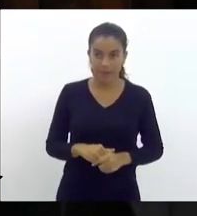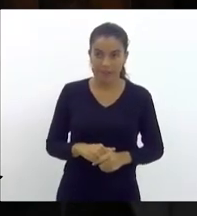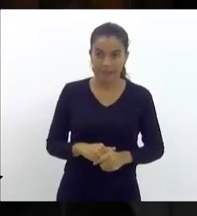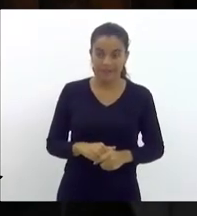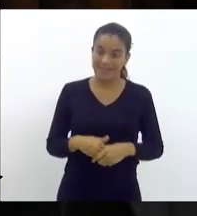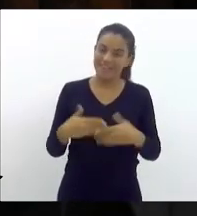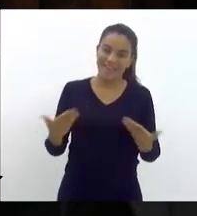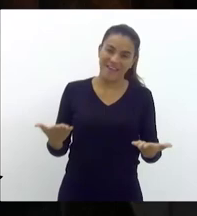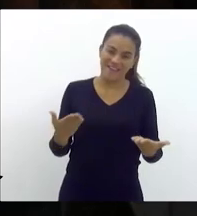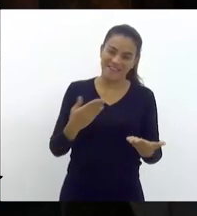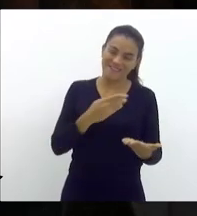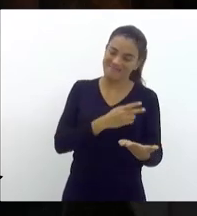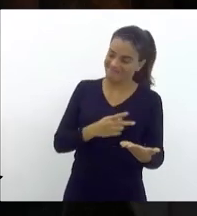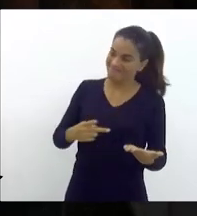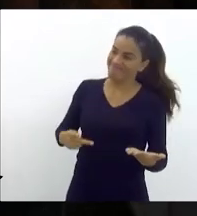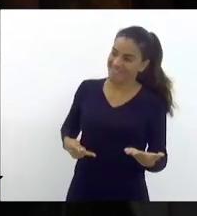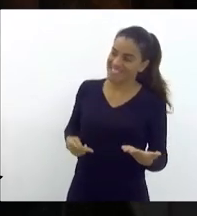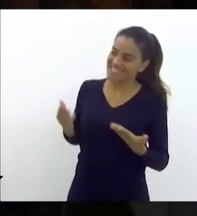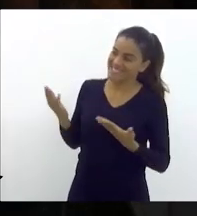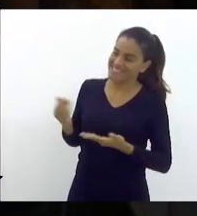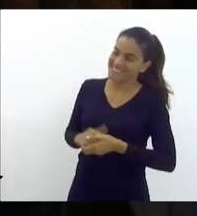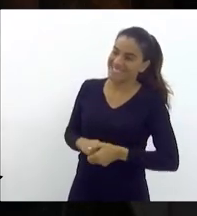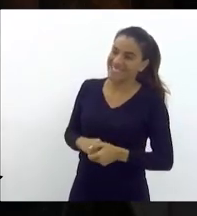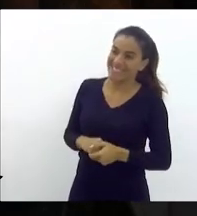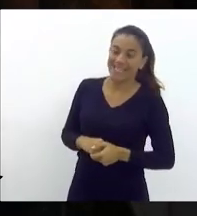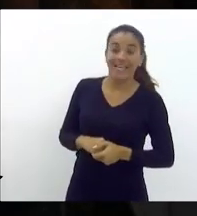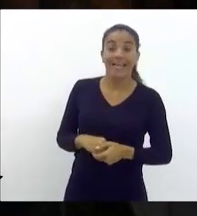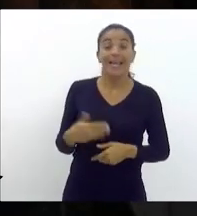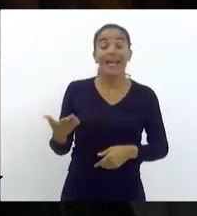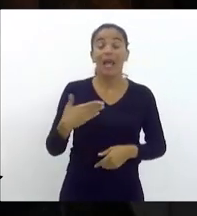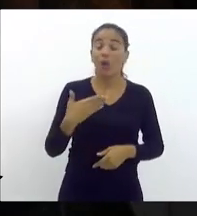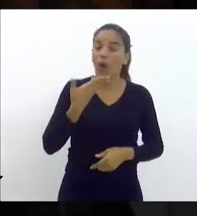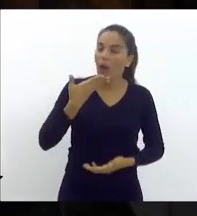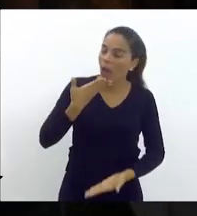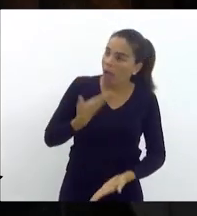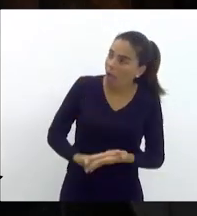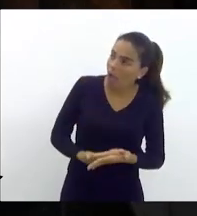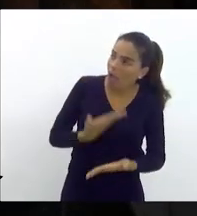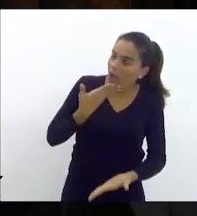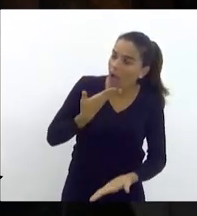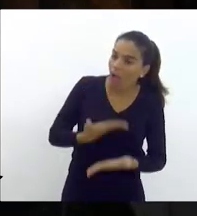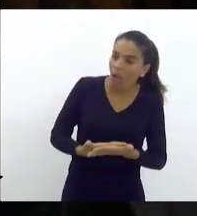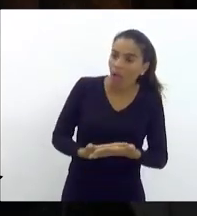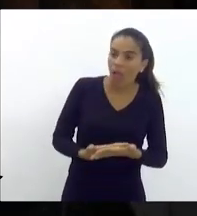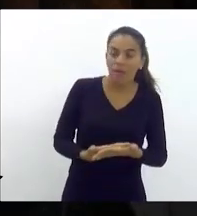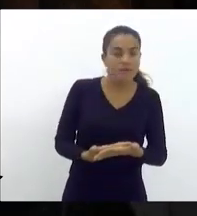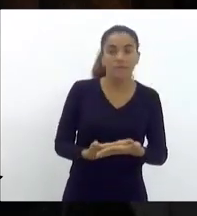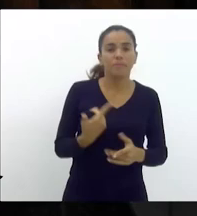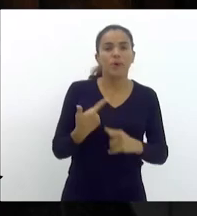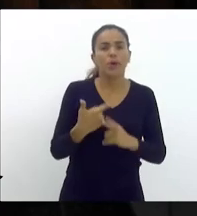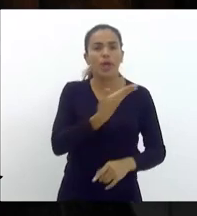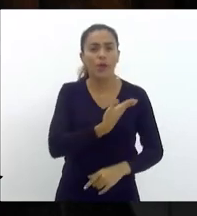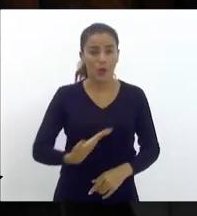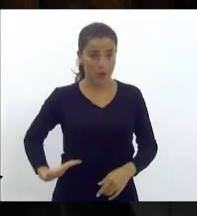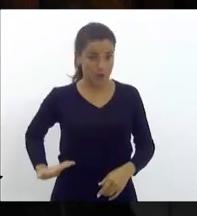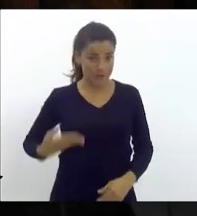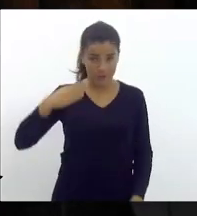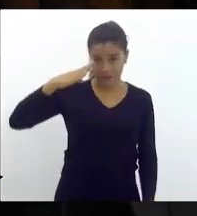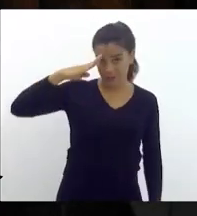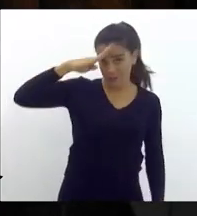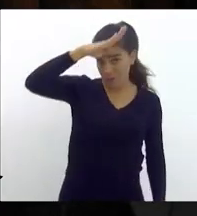E aí, senhora presidente, eu fiquei em perplexidade, porque no governo Bolsonaro